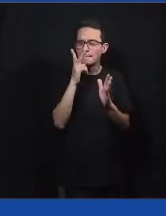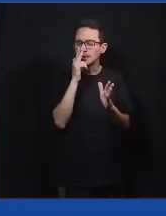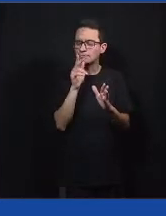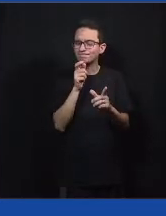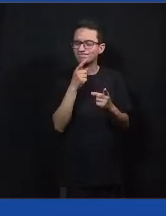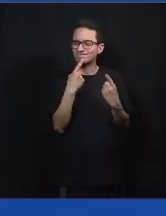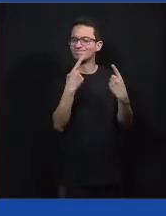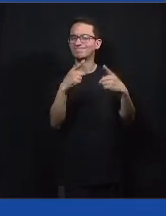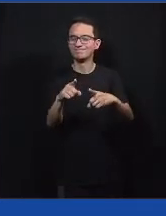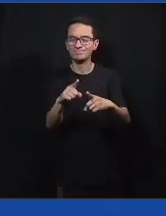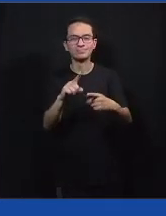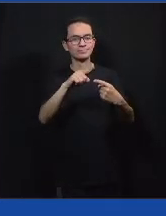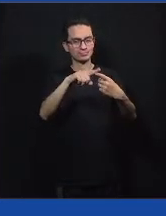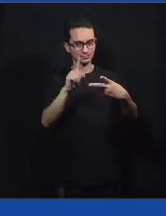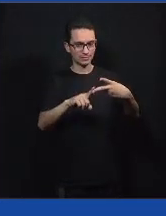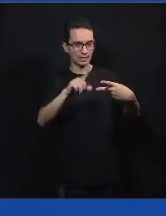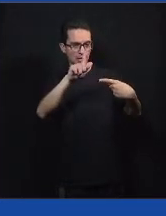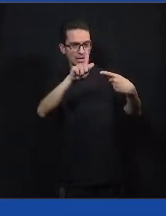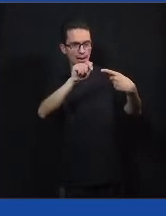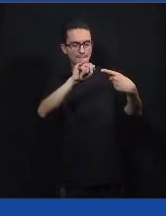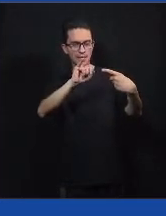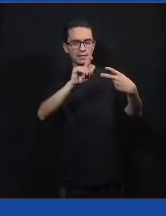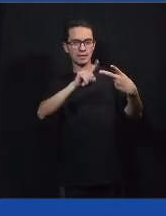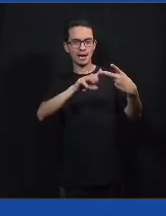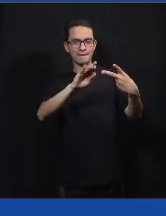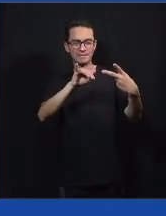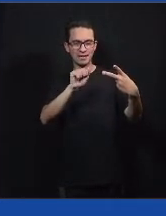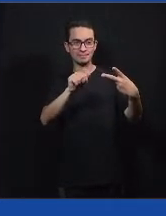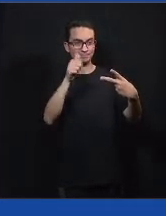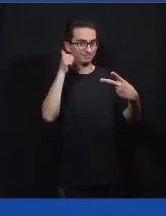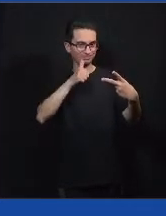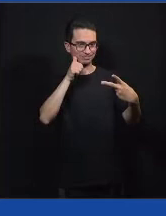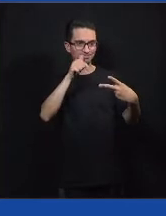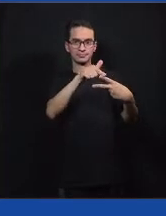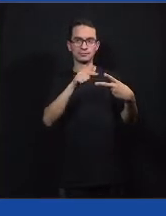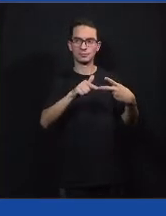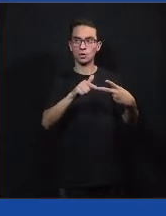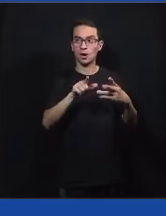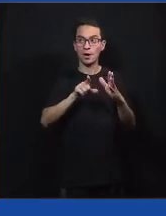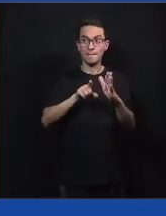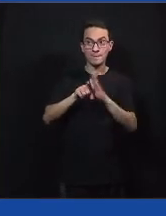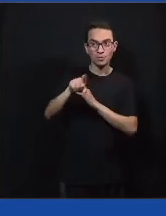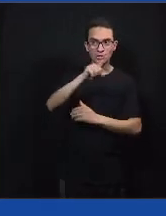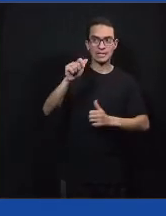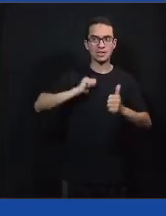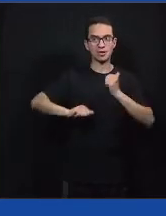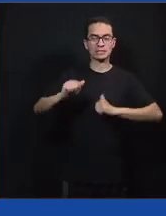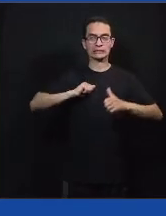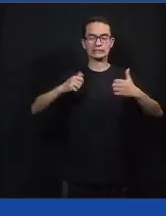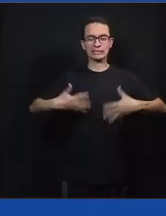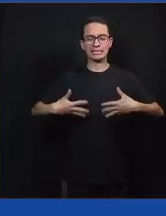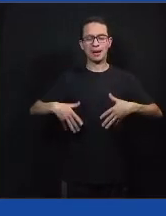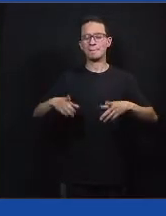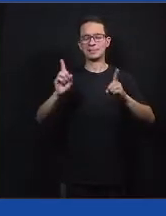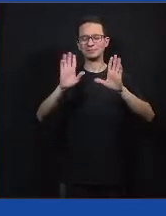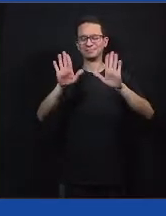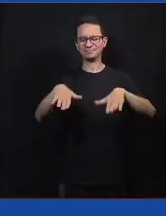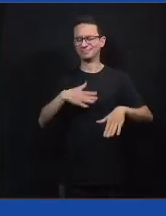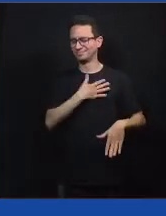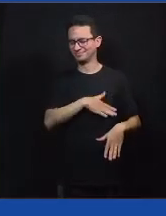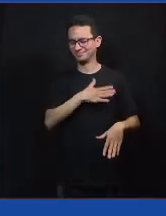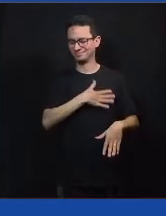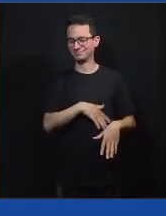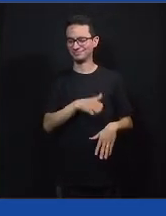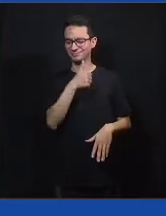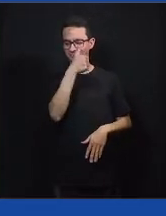para a gente debater. Não fiquem ansiosas, meninas. Eu preparei perguntas que nós já debatemos em algum momento.